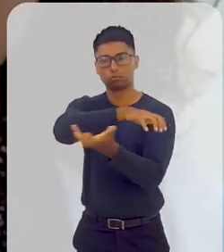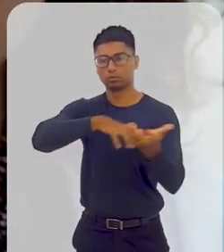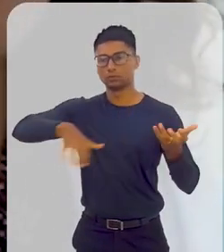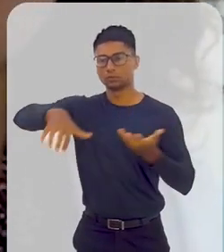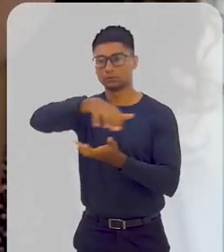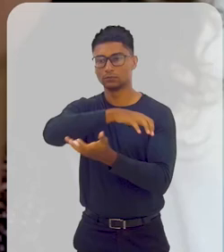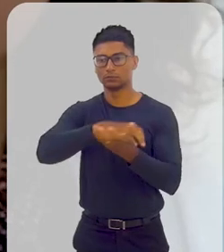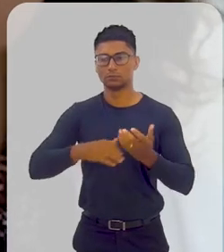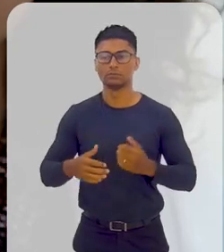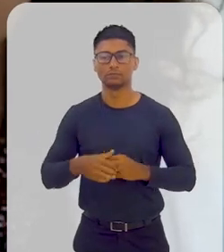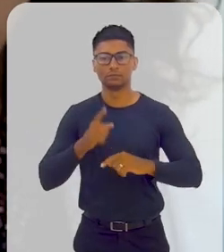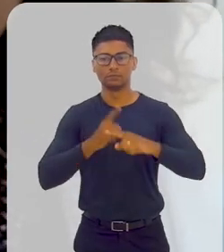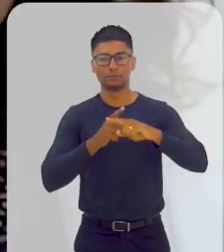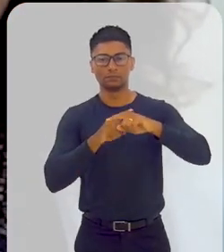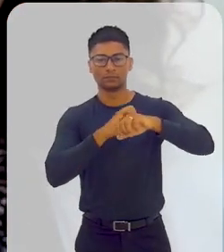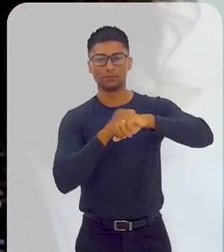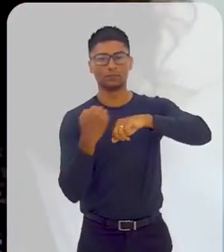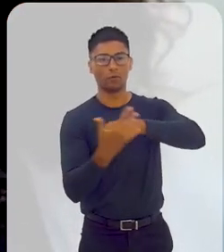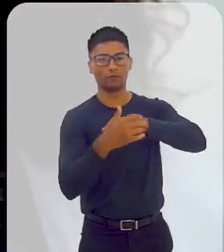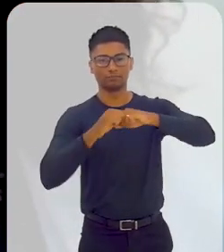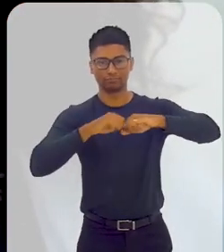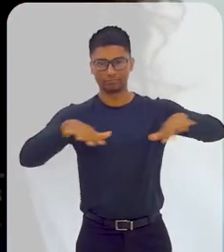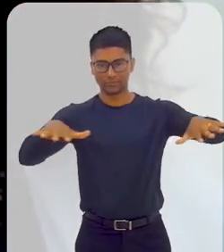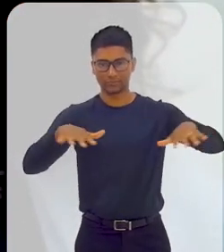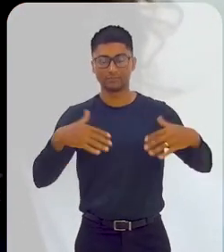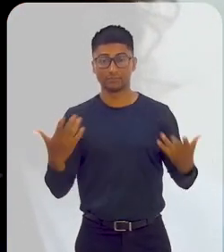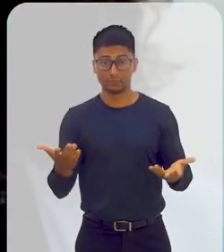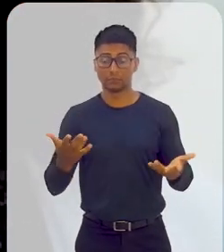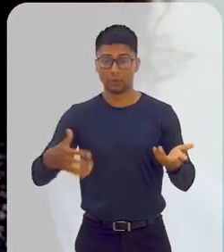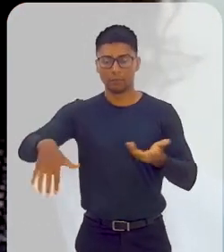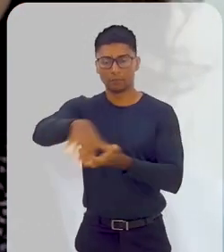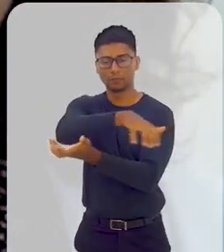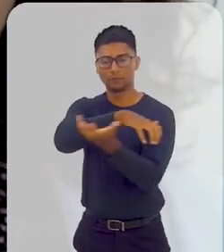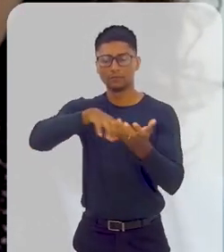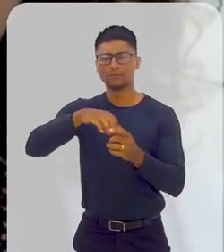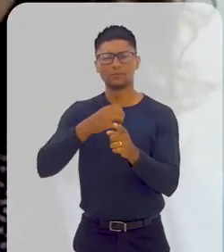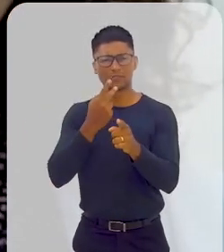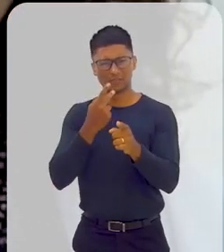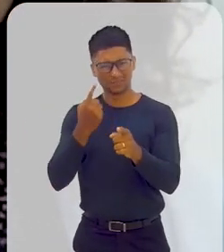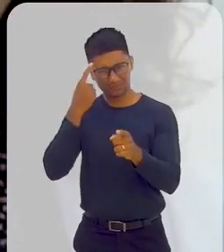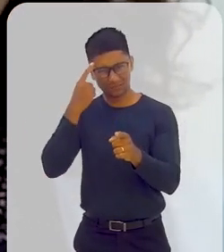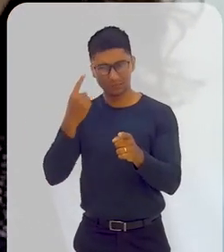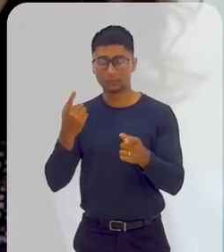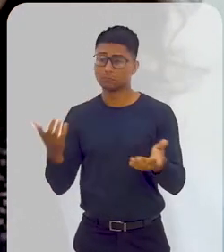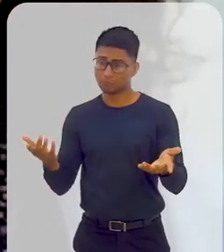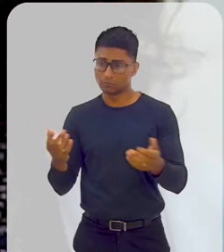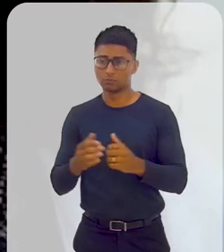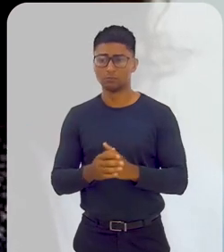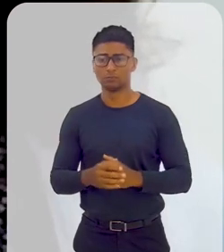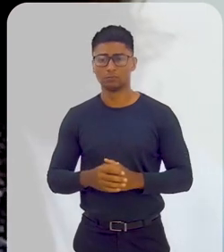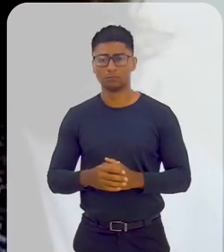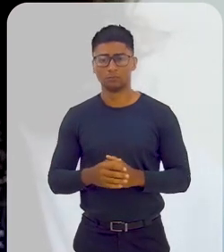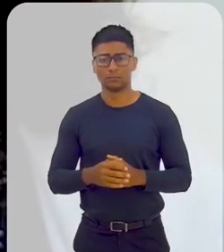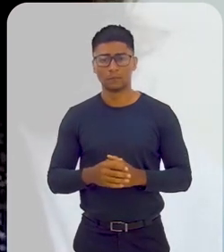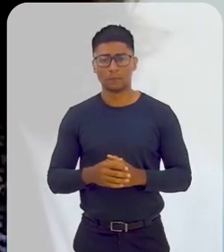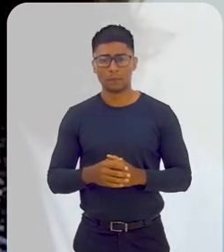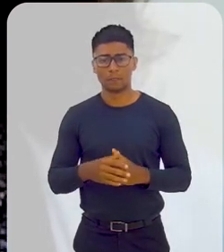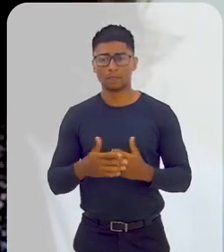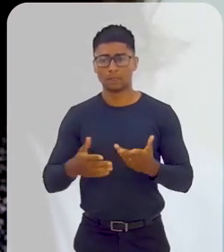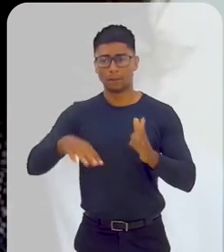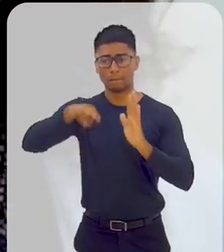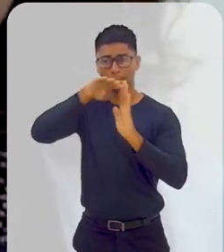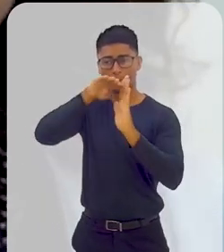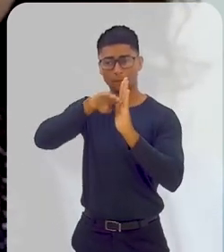pandemia da Covid-19, e a senhora já começou a desenhar e a estabelecer algumas das diretrizes, do que